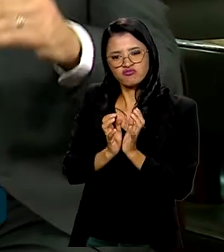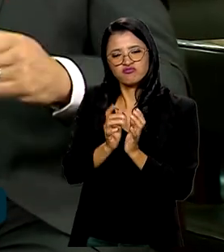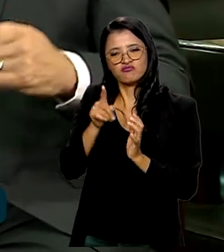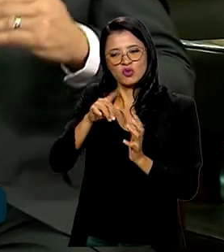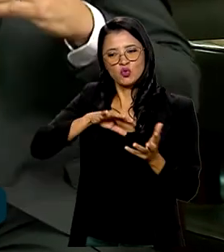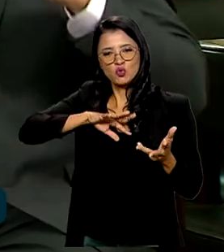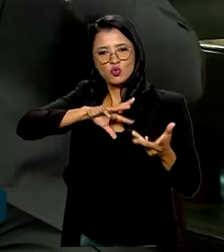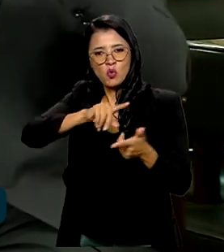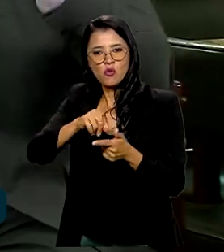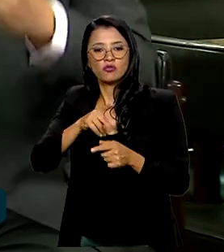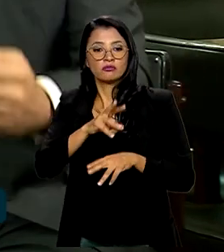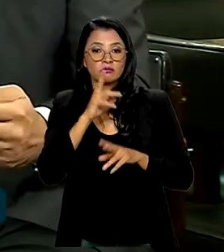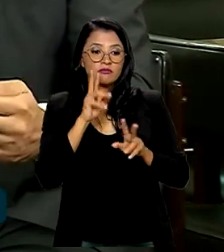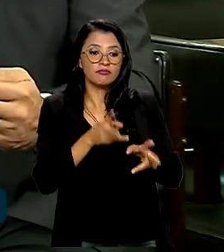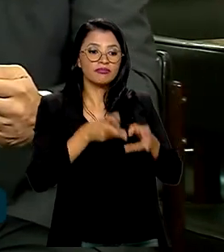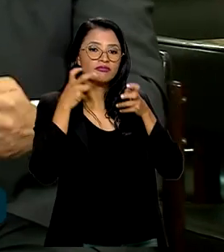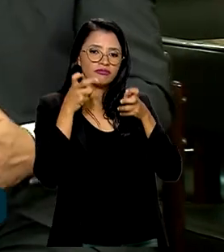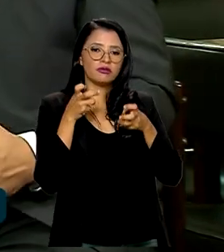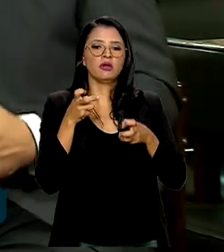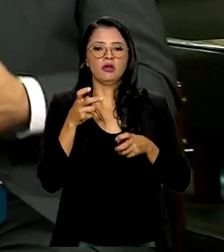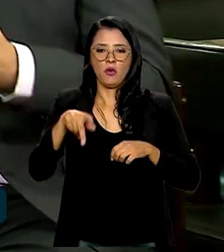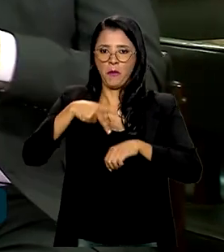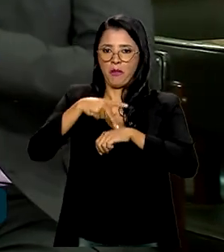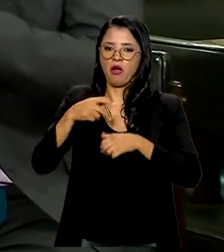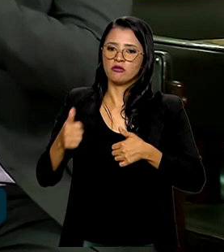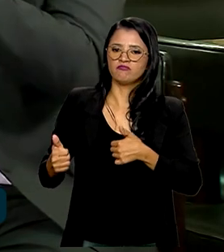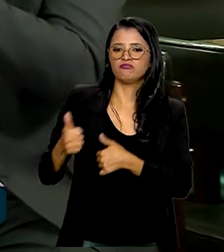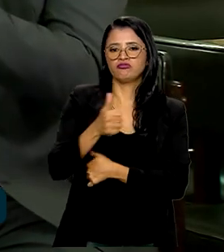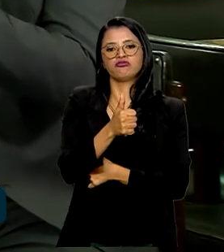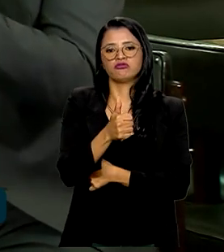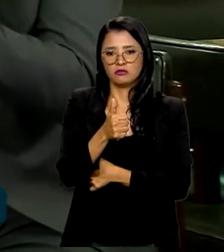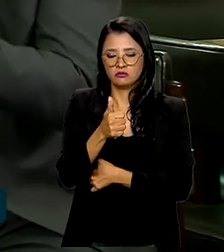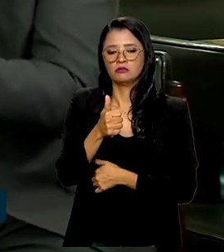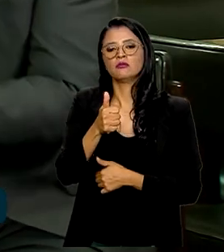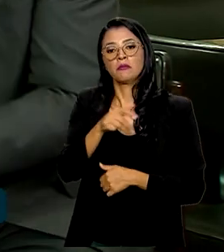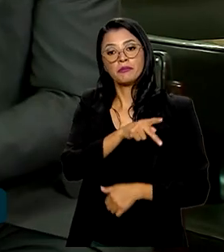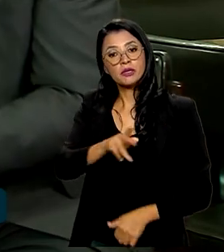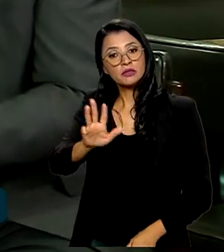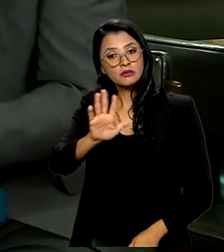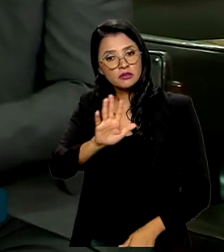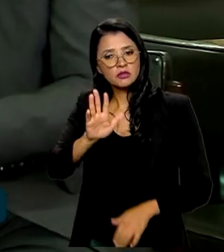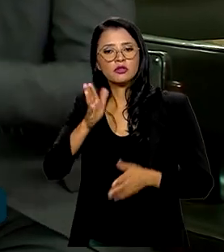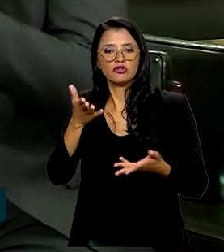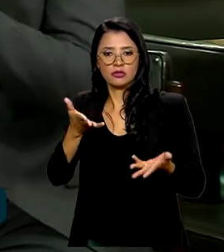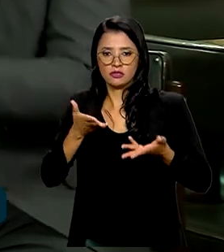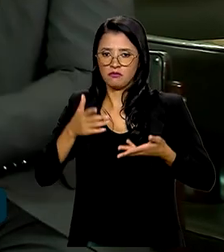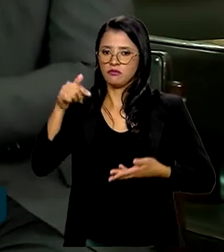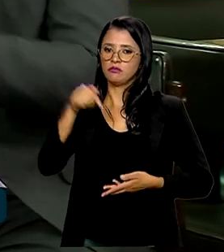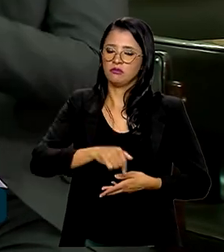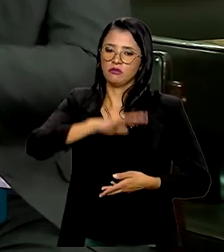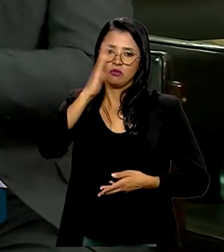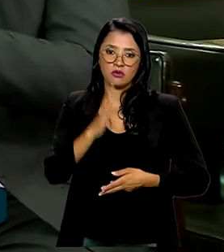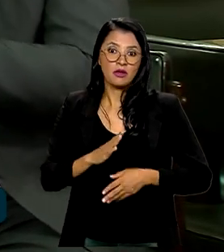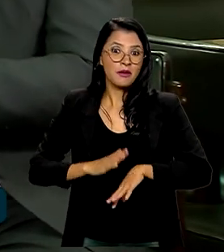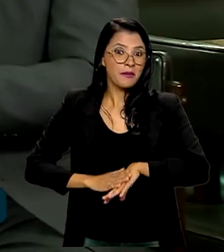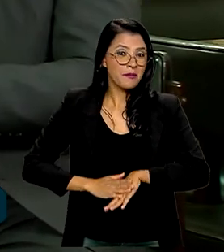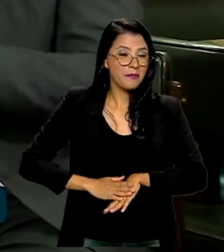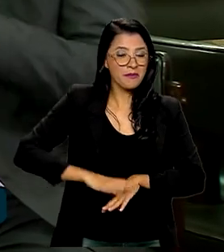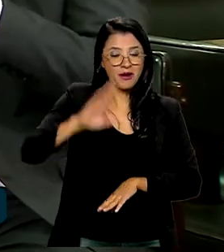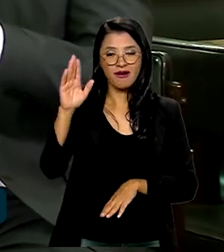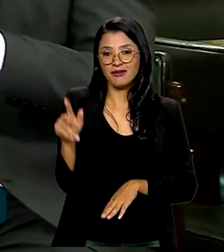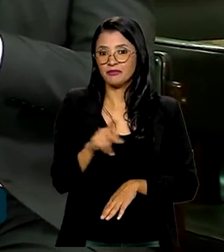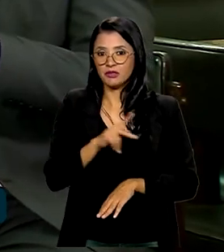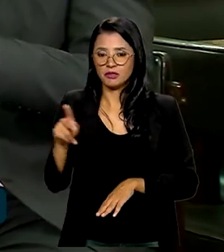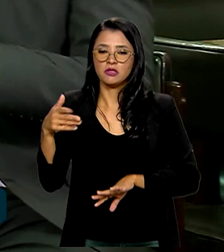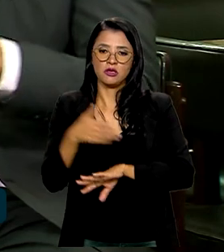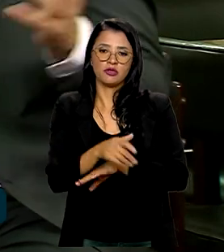reconhecido como um país protagonista. O presidente Lula já recebeu aqui no Brasil mais chefes de Estado